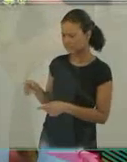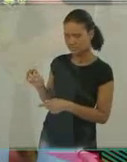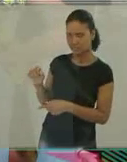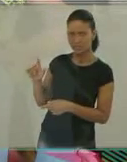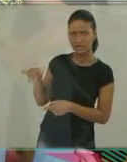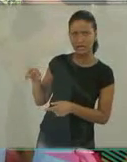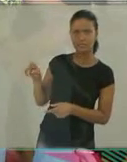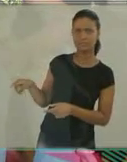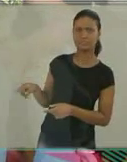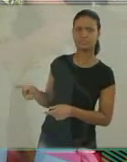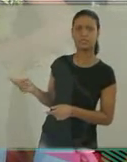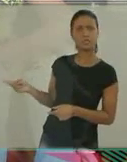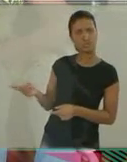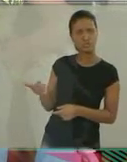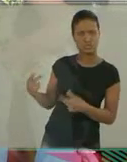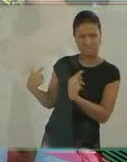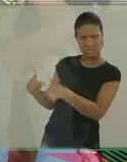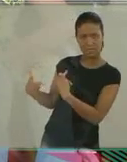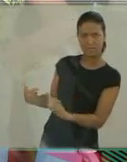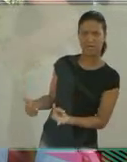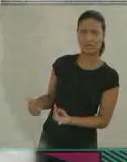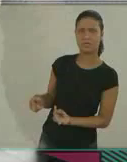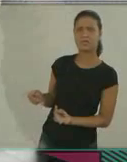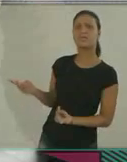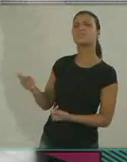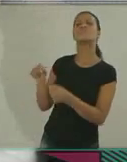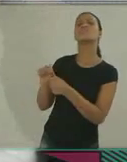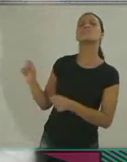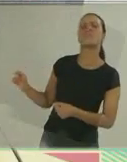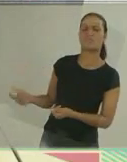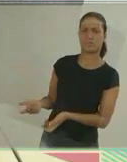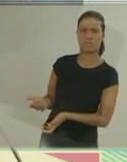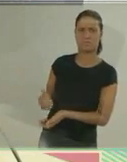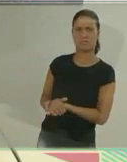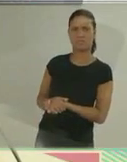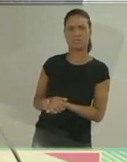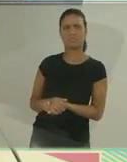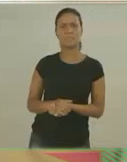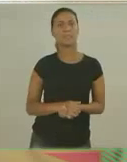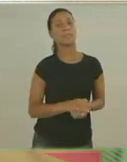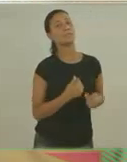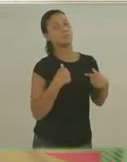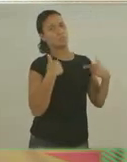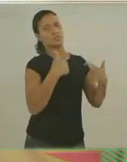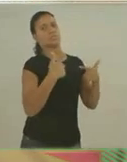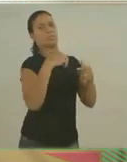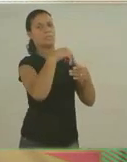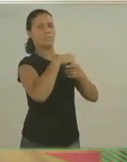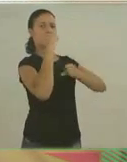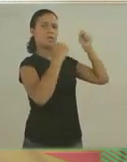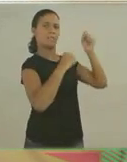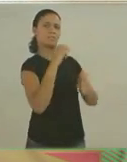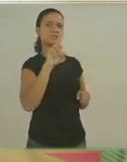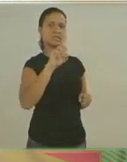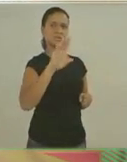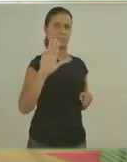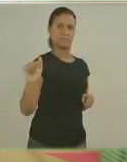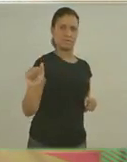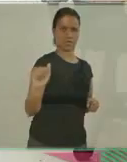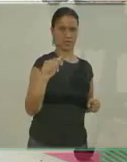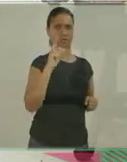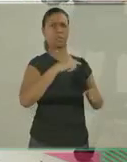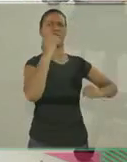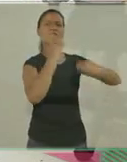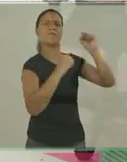você, vocês duas trabalham. Isso. Você faz o quê? Eu trabalho numa empresa, a DBA, que é uma fábrica de software.